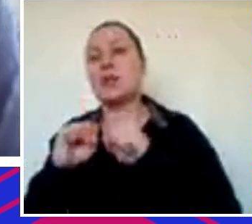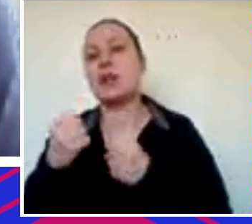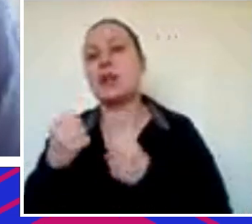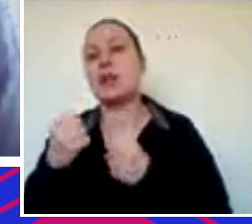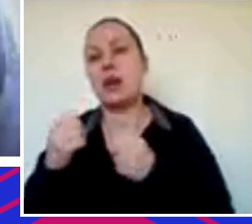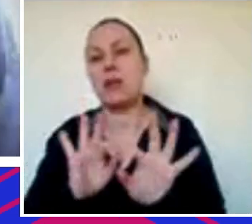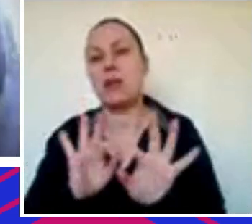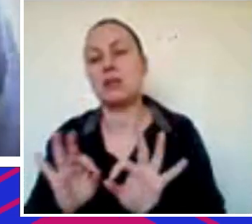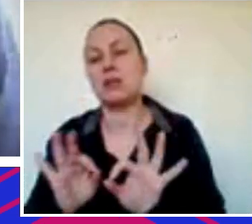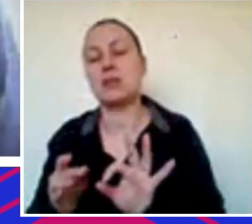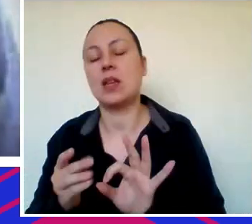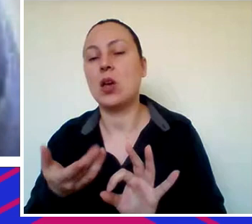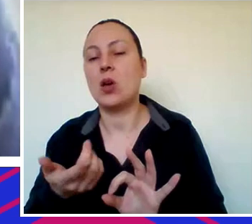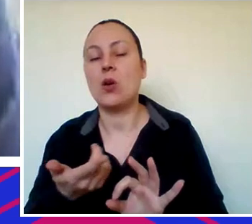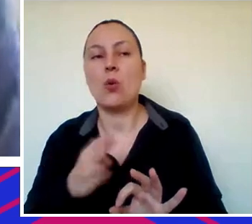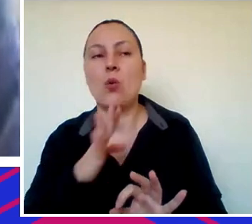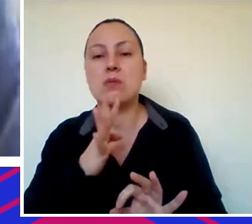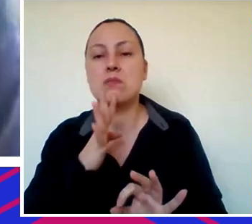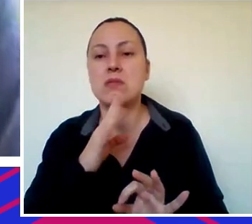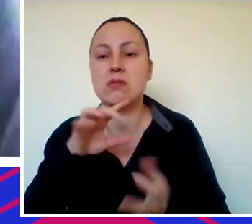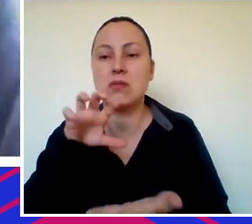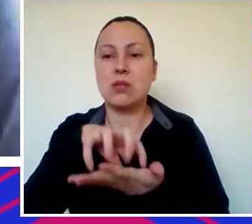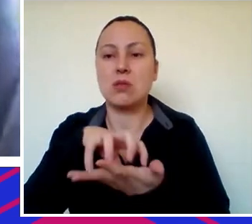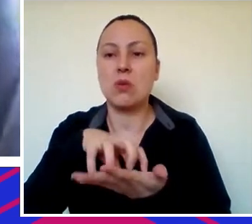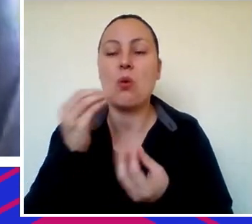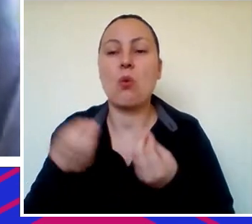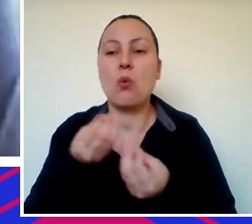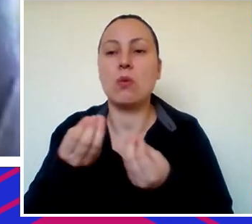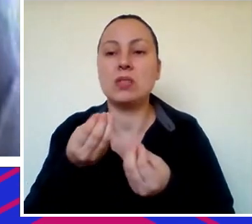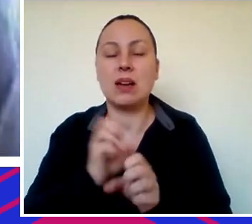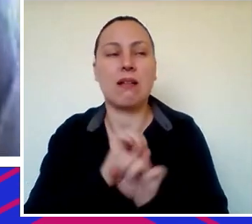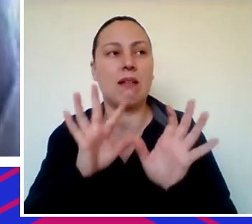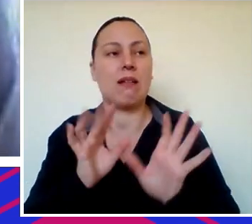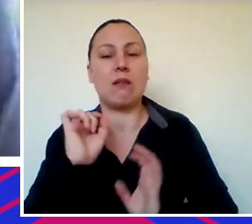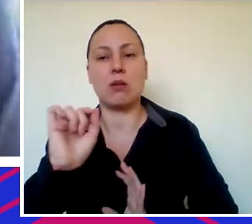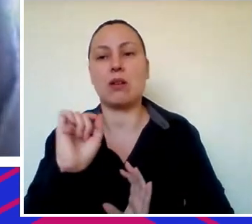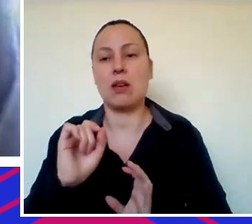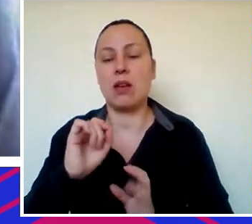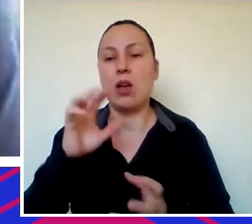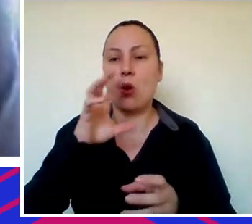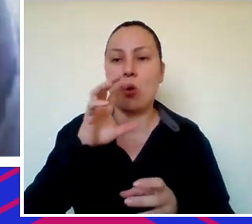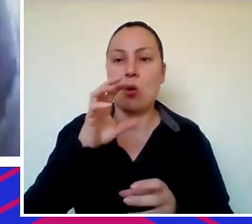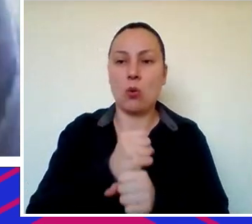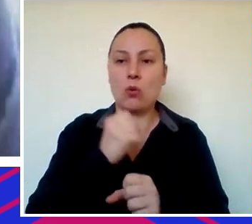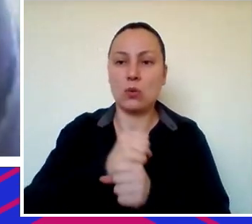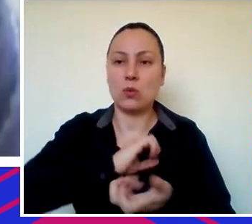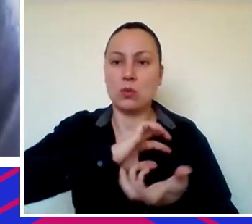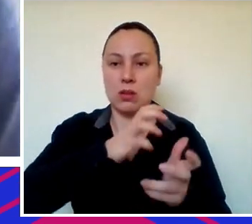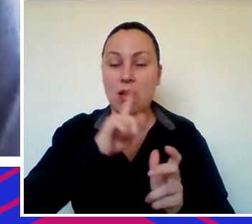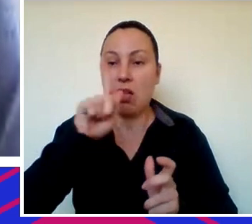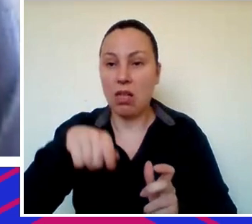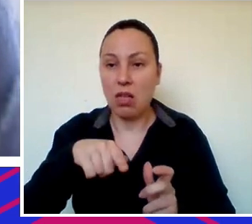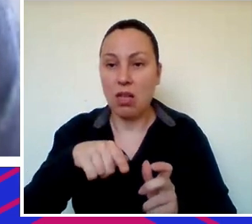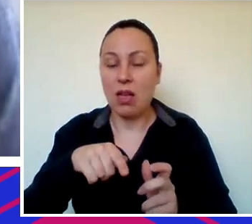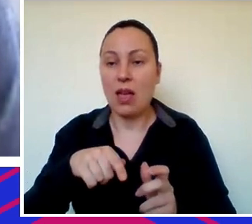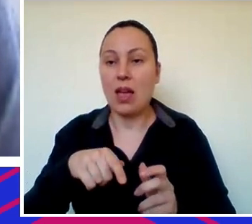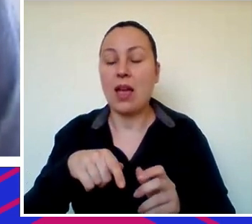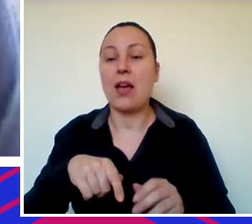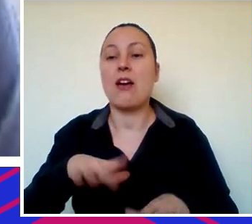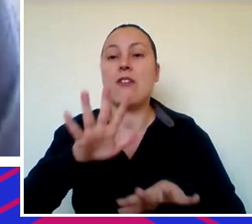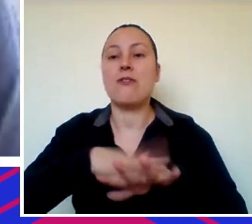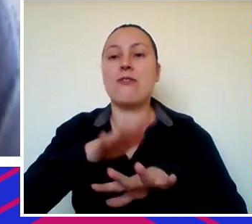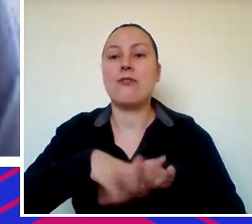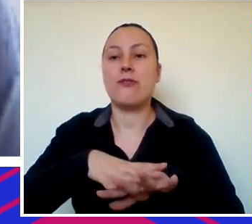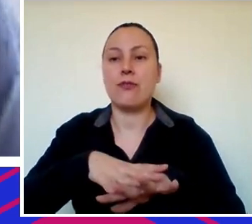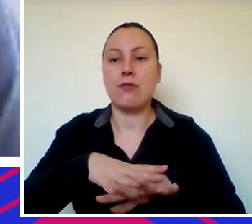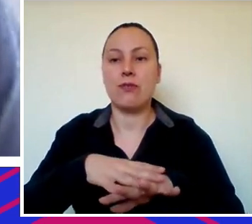avançando e conhecendo mais o setor, hoje para a gente está super claro que construção é uma combinação de hardware e software, né, não é um daqueles setores